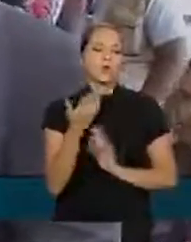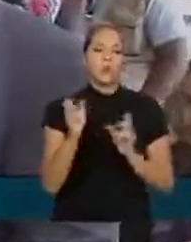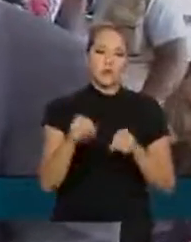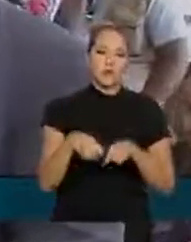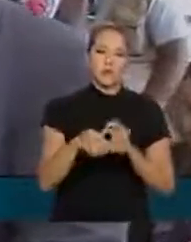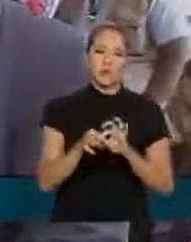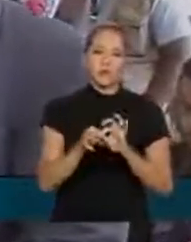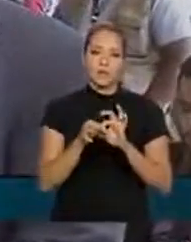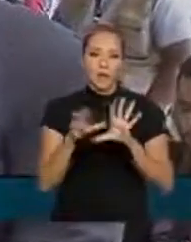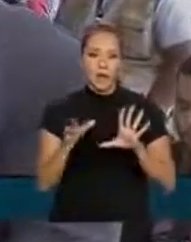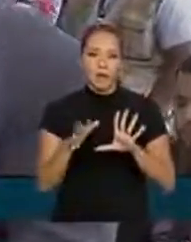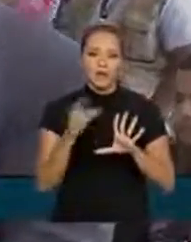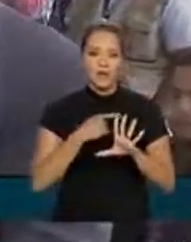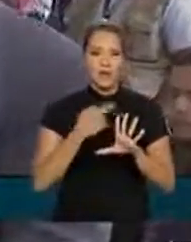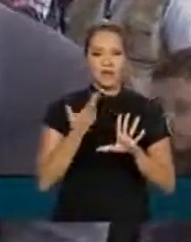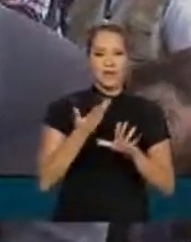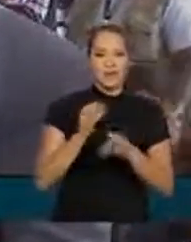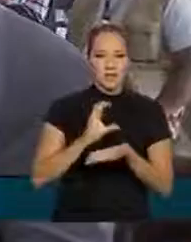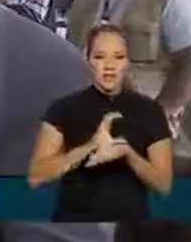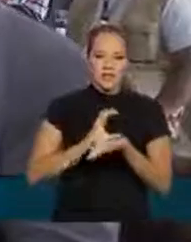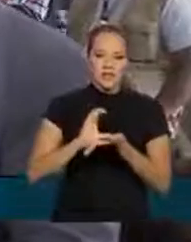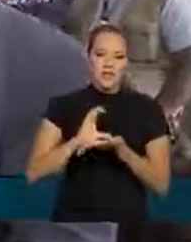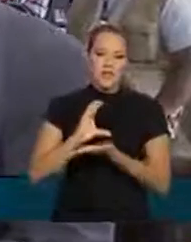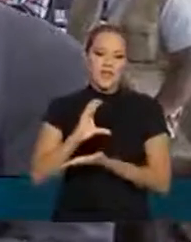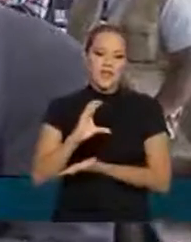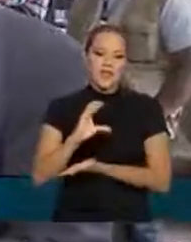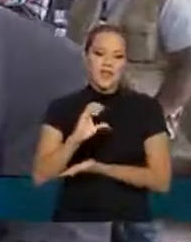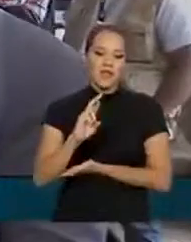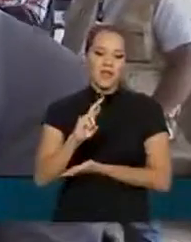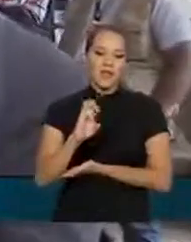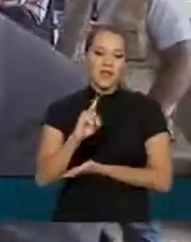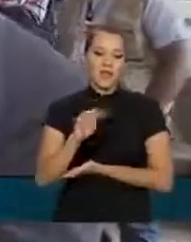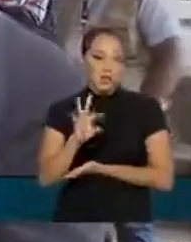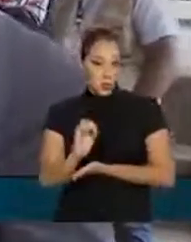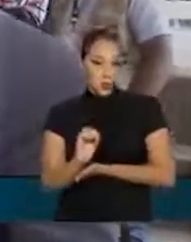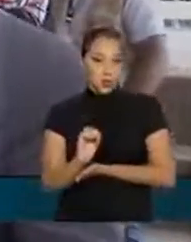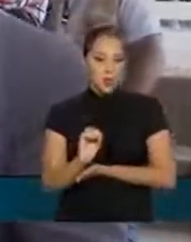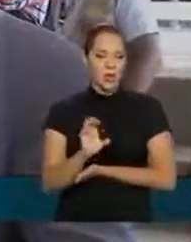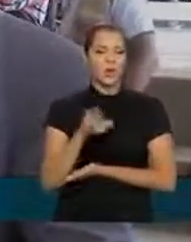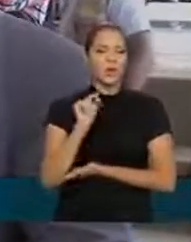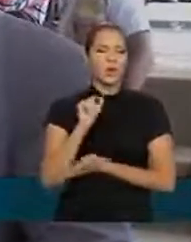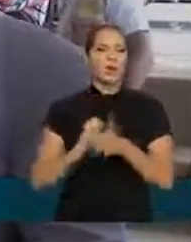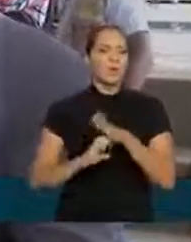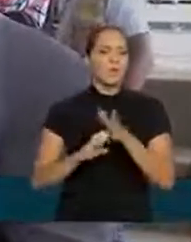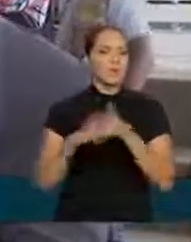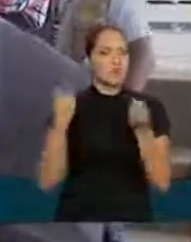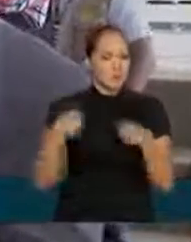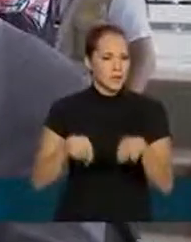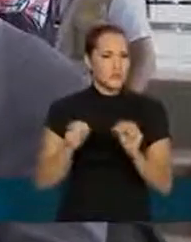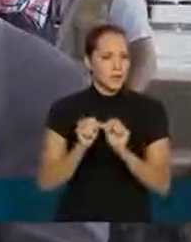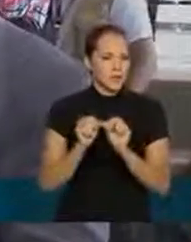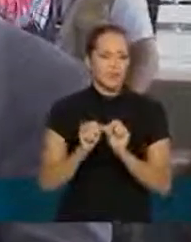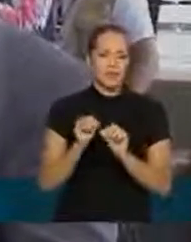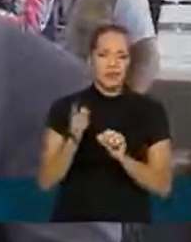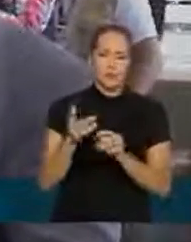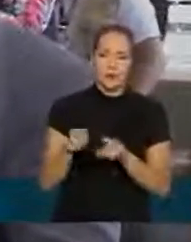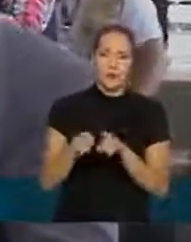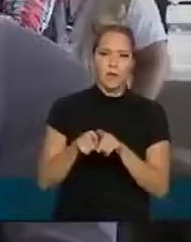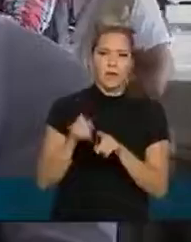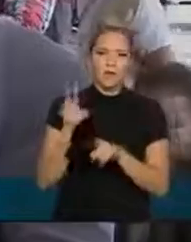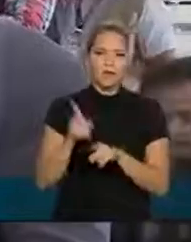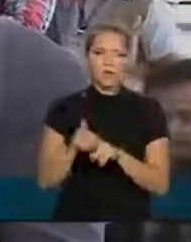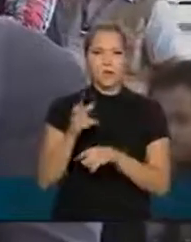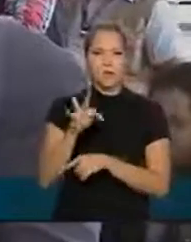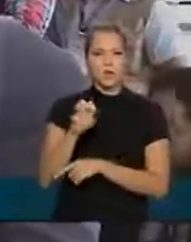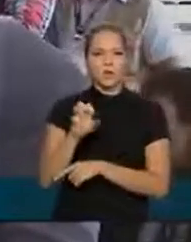empresas já vai valer o as empresas devem fazer e com relação ao subsídio do Tesouro você já sabe